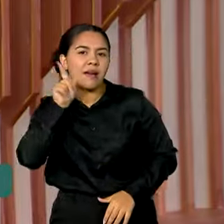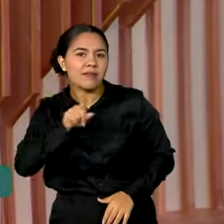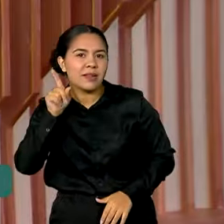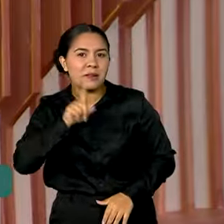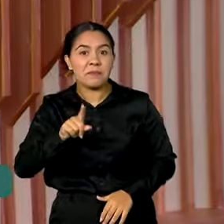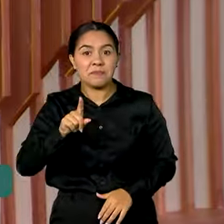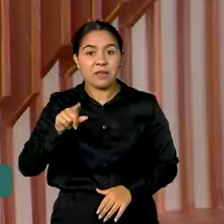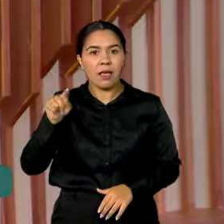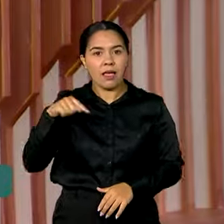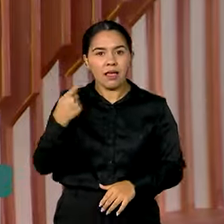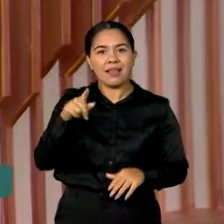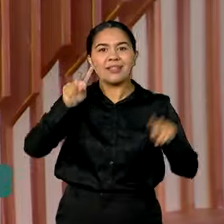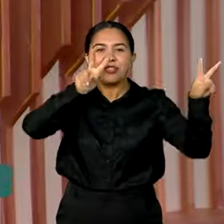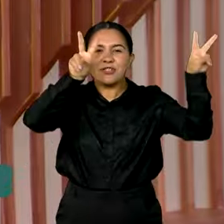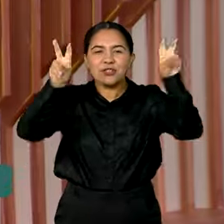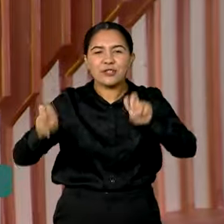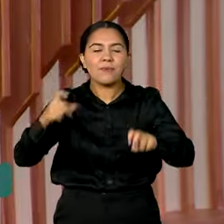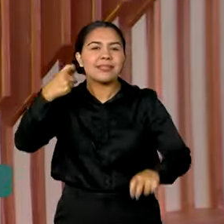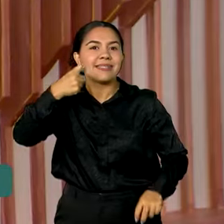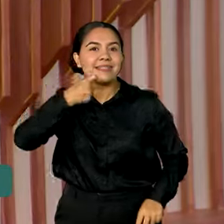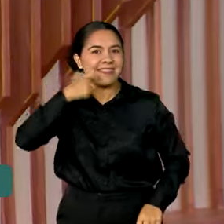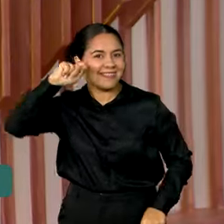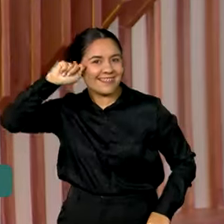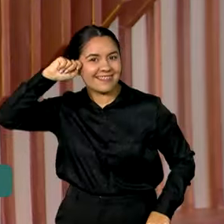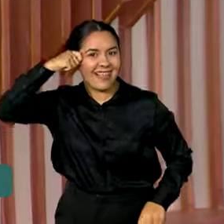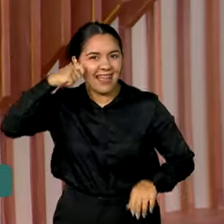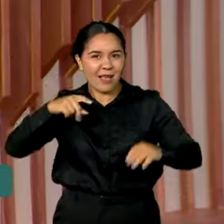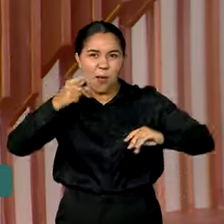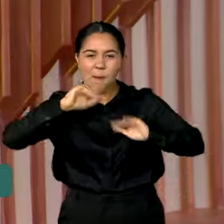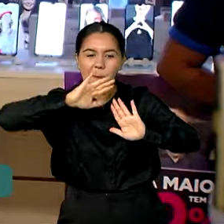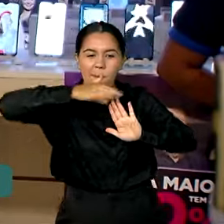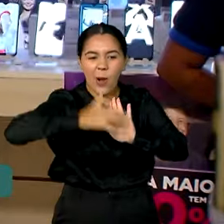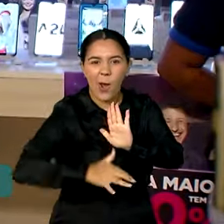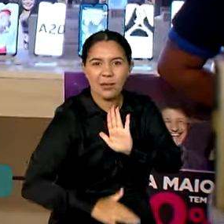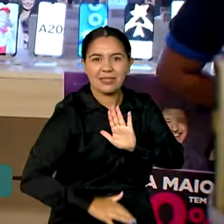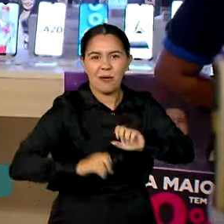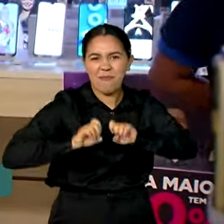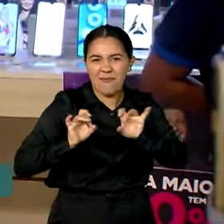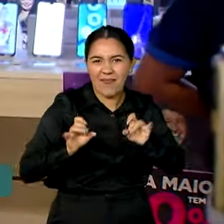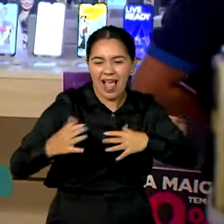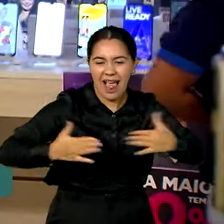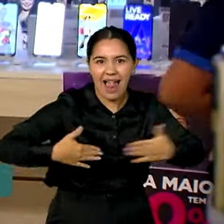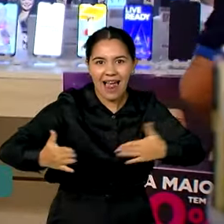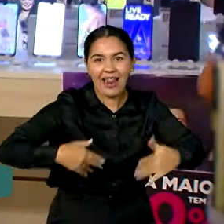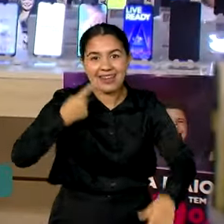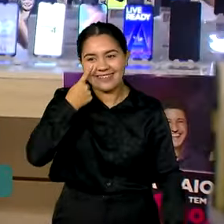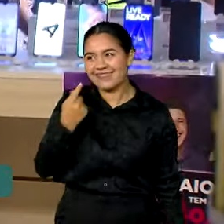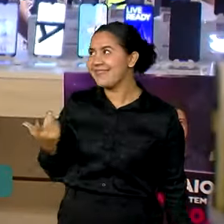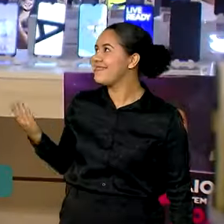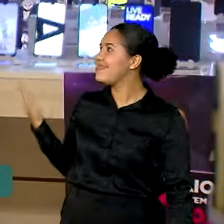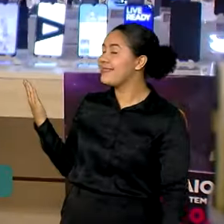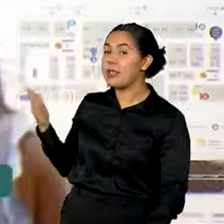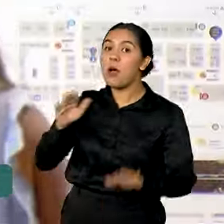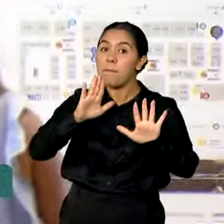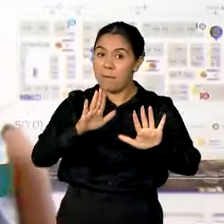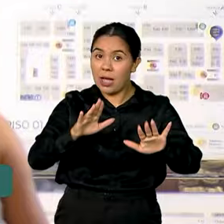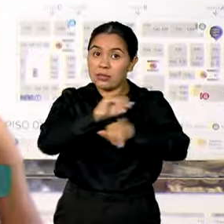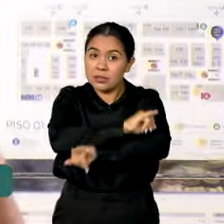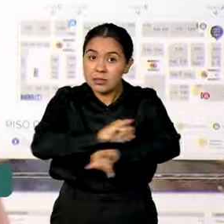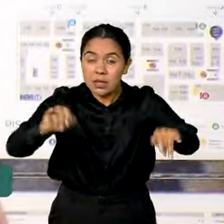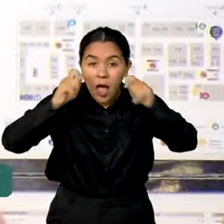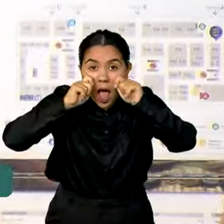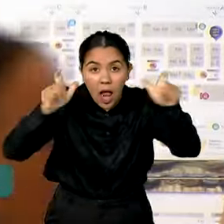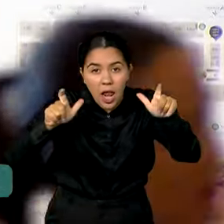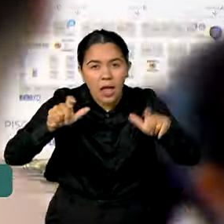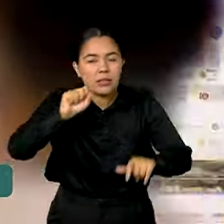brasileiro. É a Black Friday, uma data cheia de promoções. A Secretaria Nacional do Consumidor alerta para os riscos